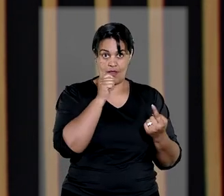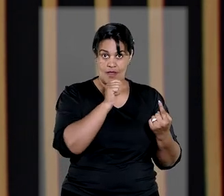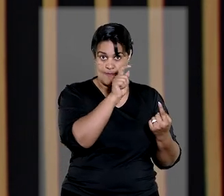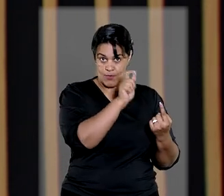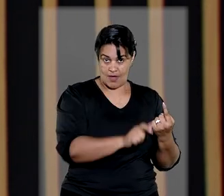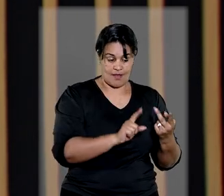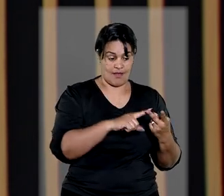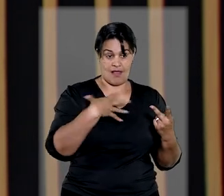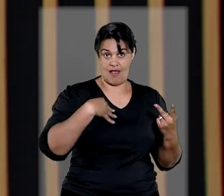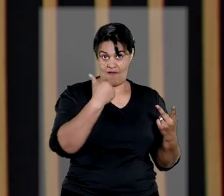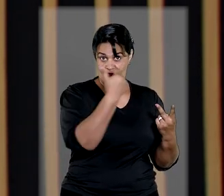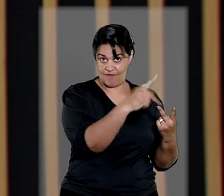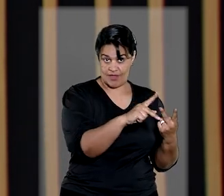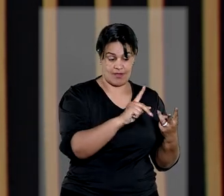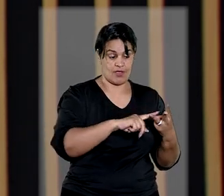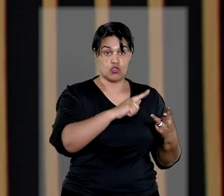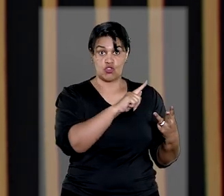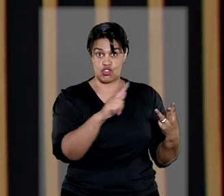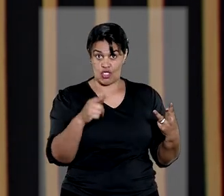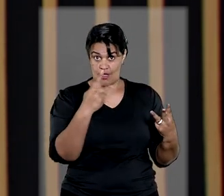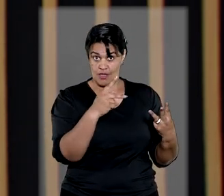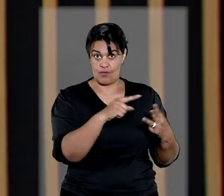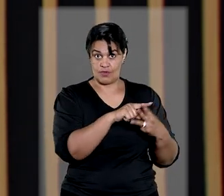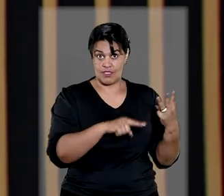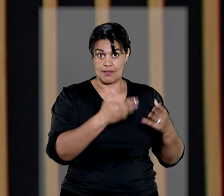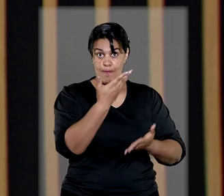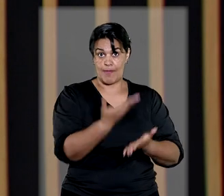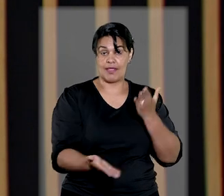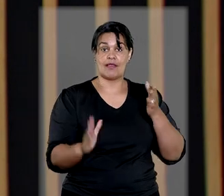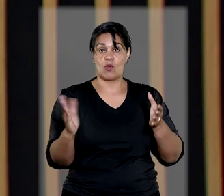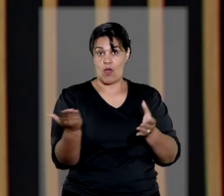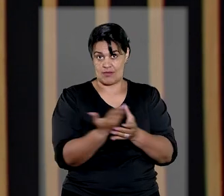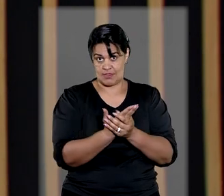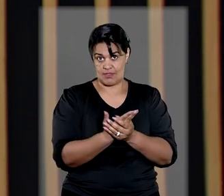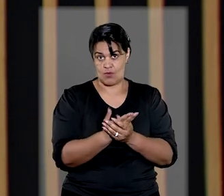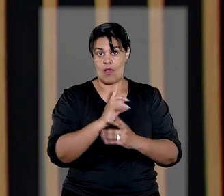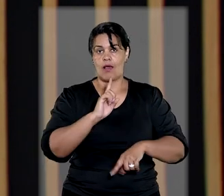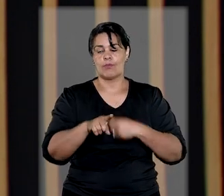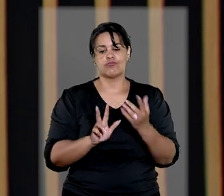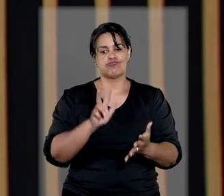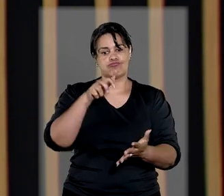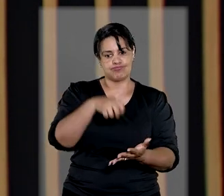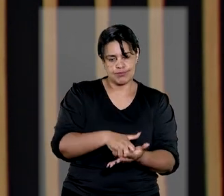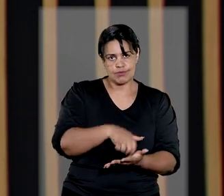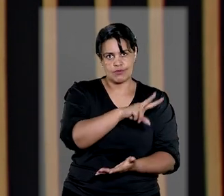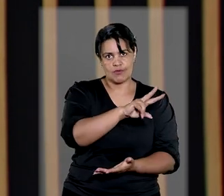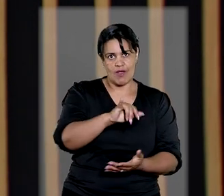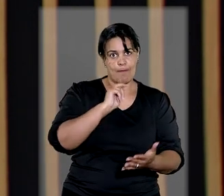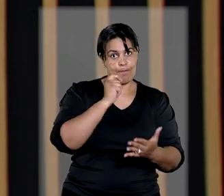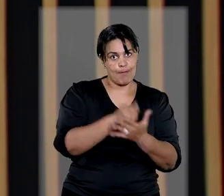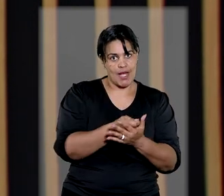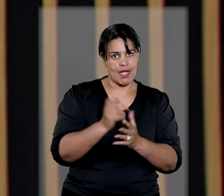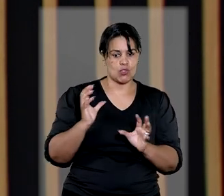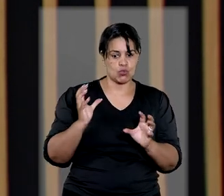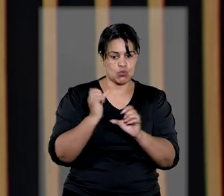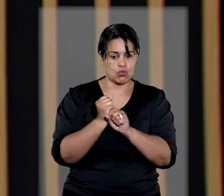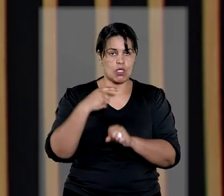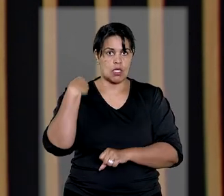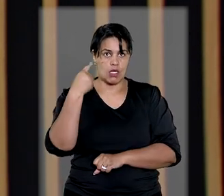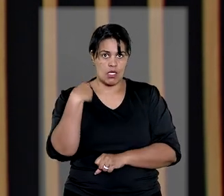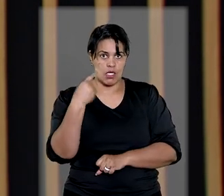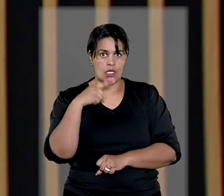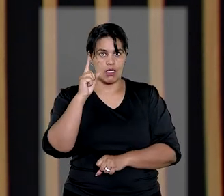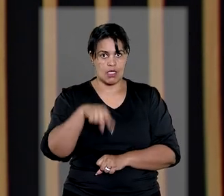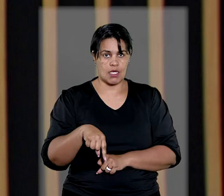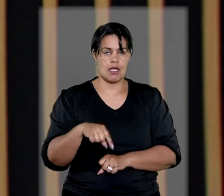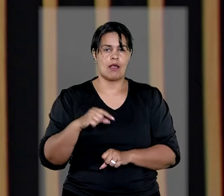o genro dela perderam uma ação judicial e foram condenados em abril de 2006 ao pagamento de honorários advocatícios,